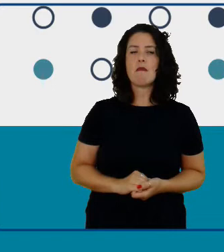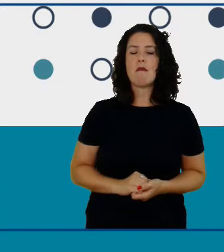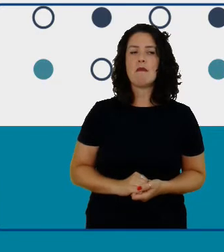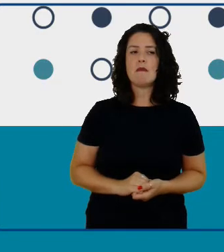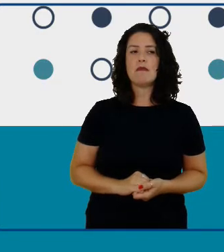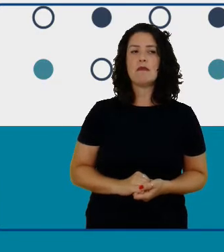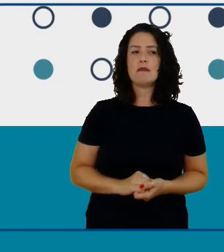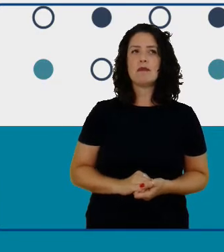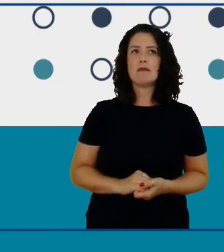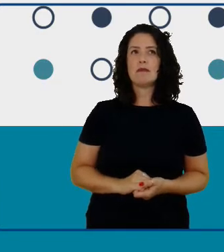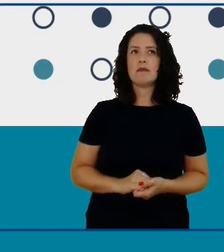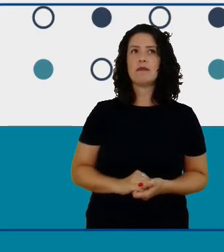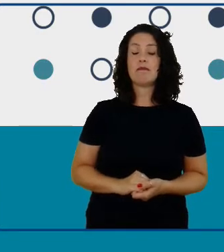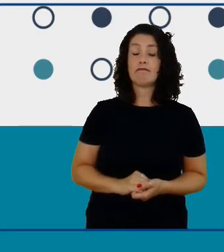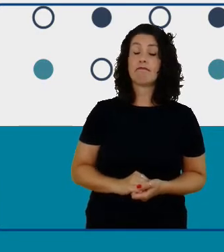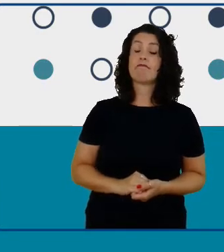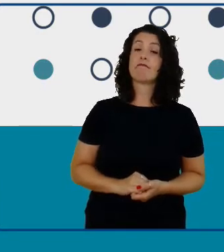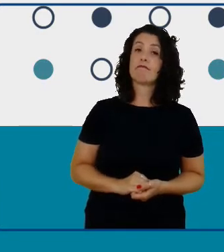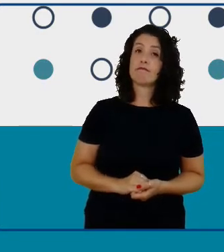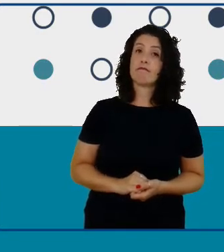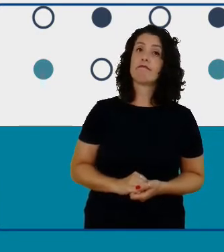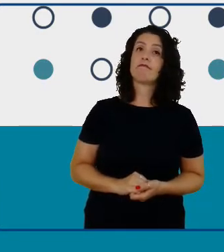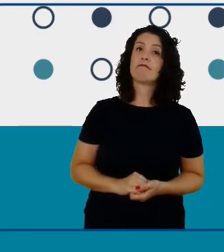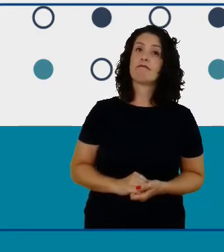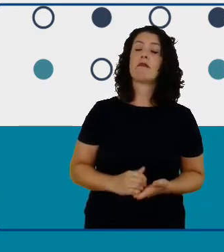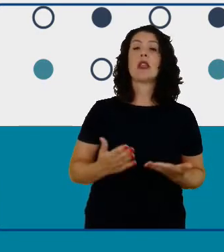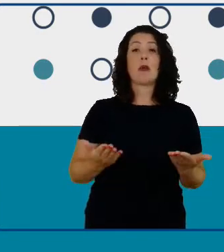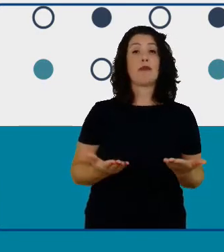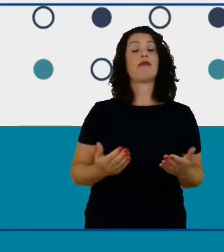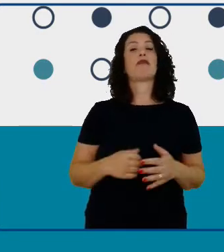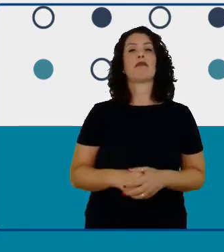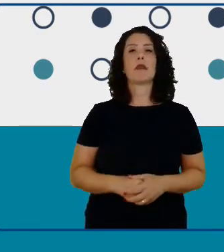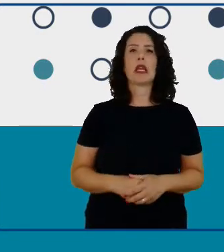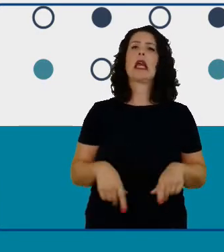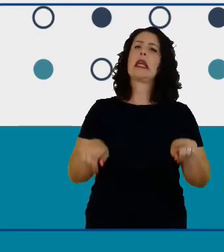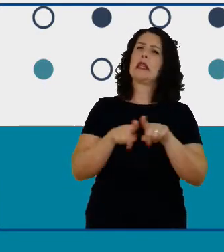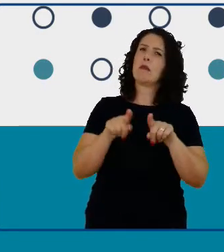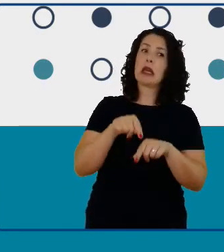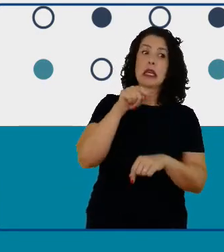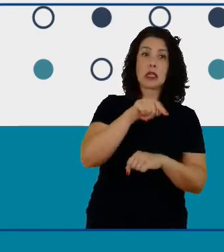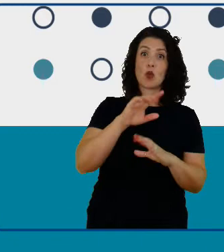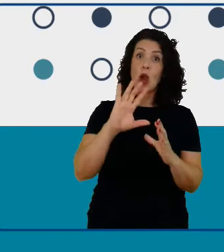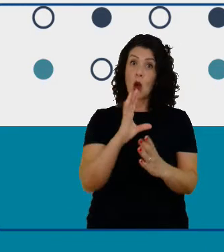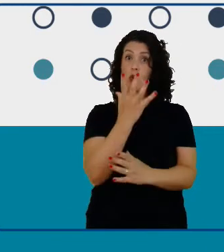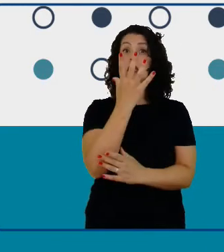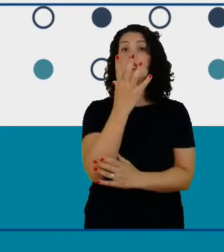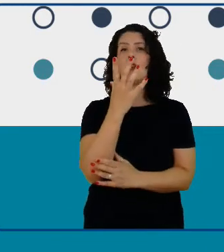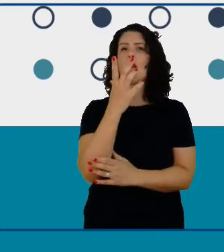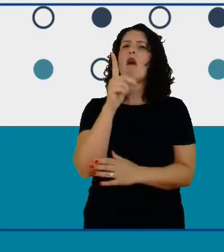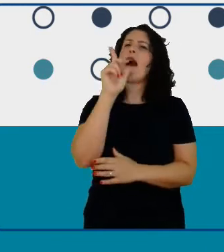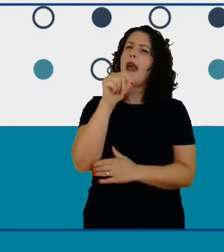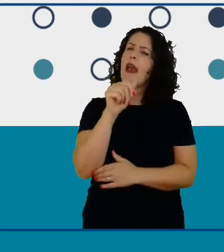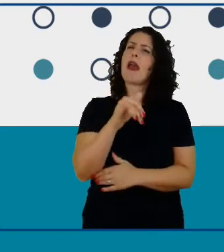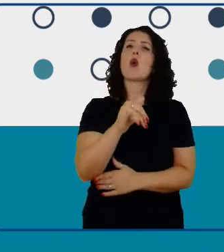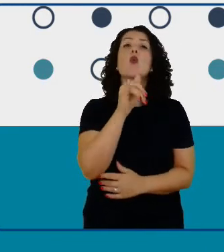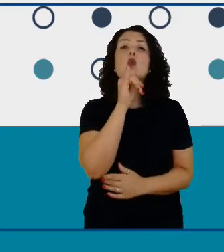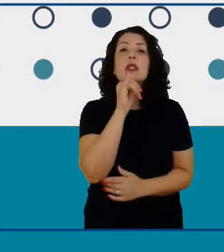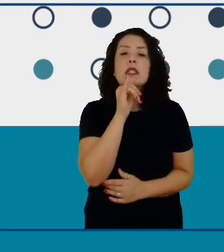um próximo estudo de caso esse é um bom exemplo de um clube STEM